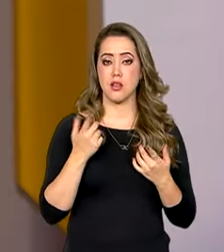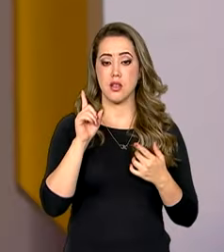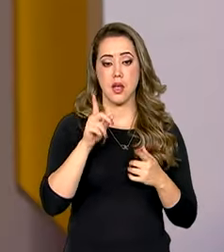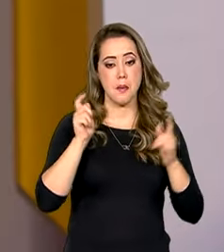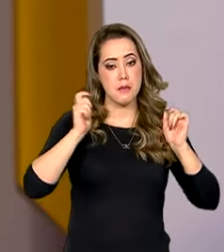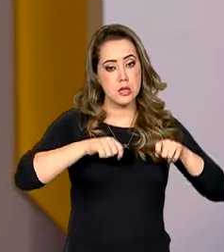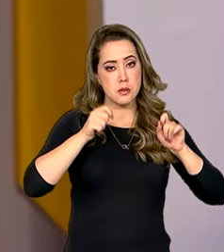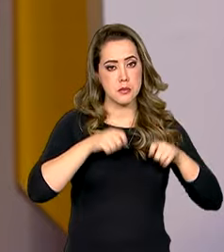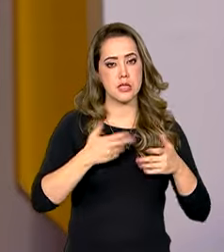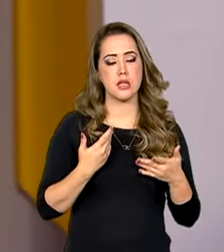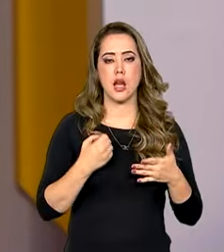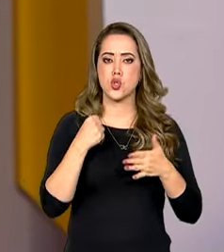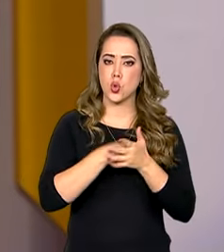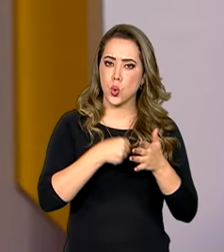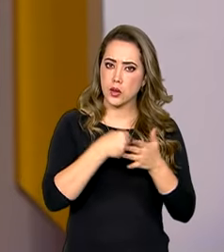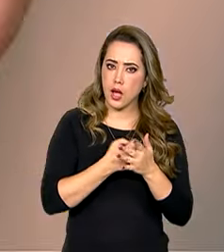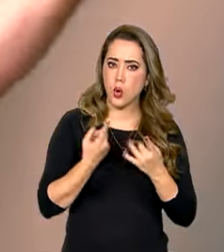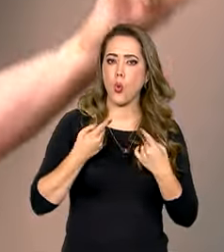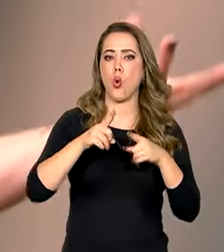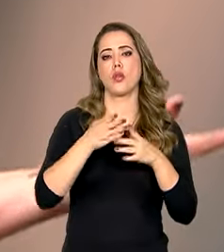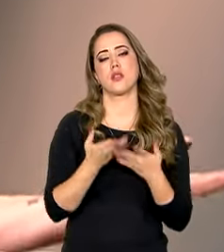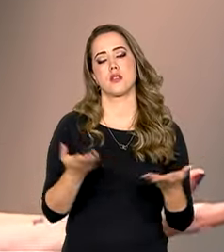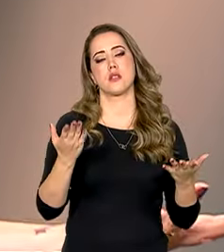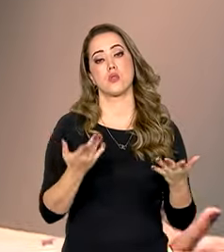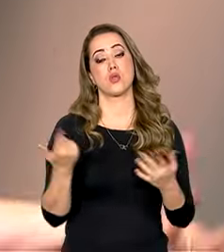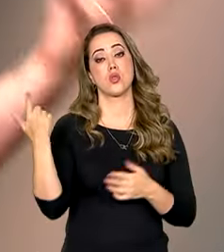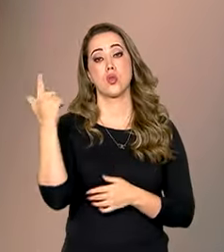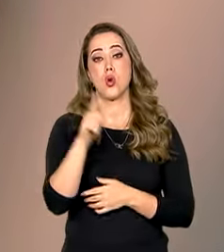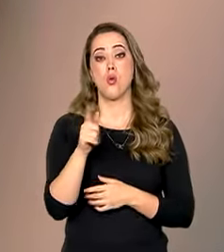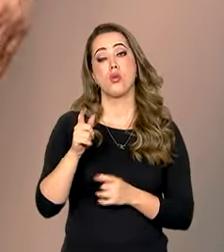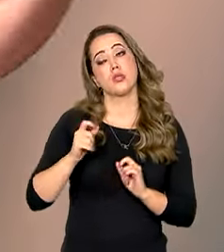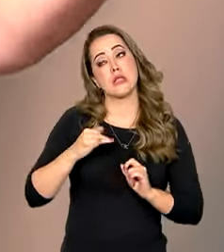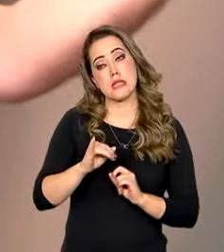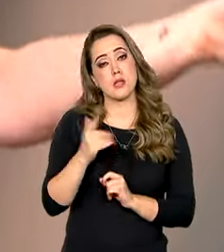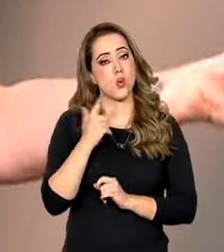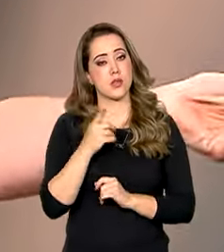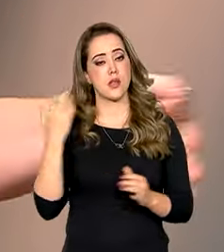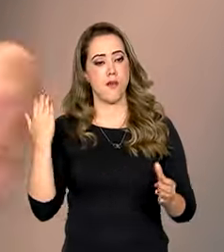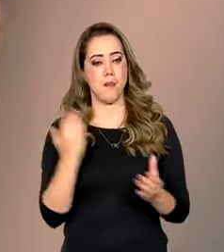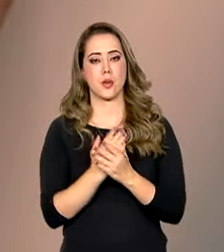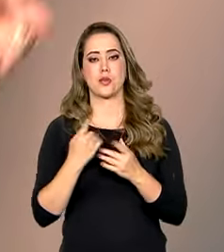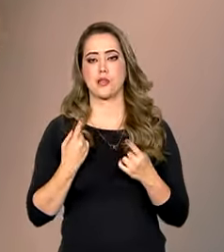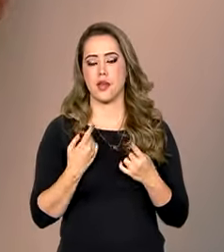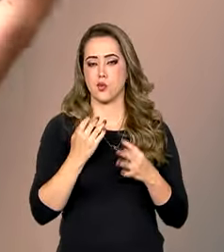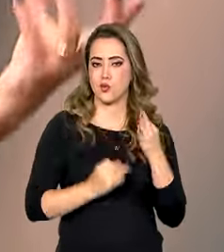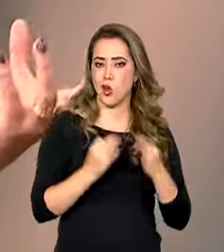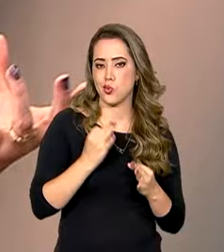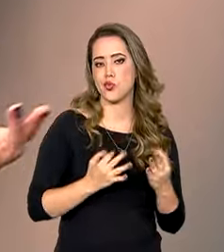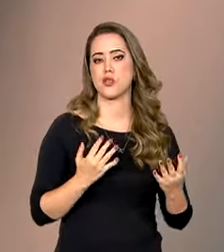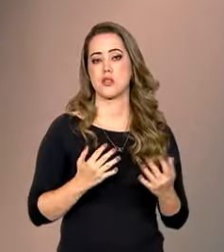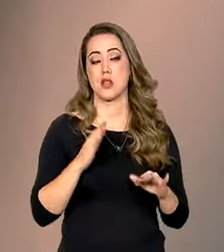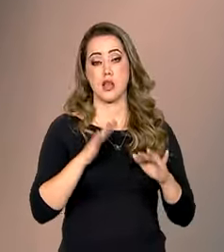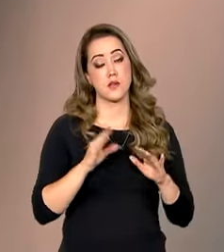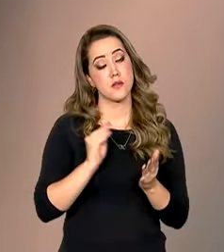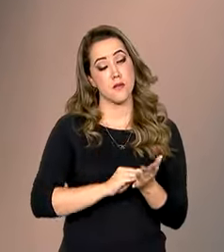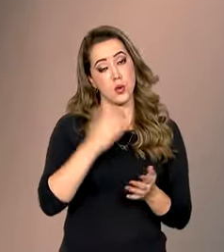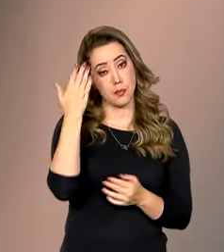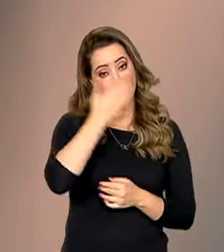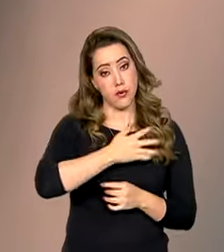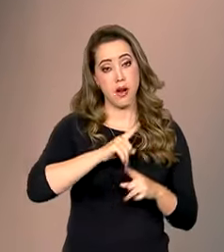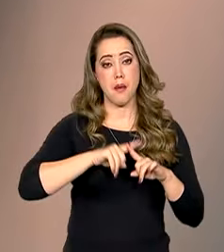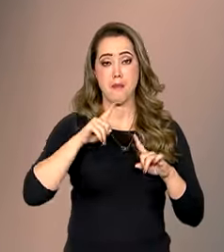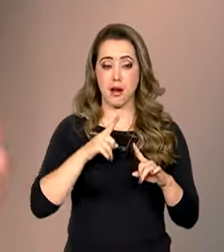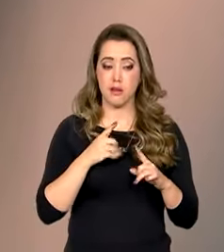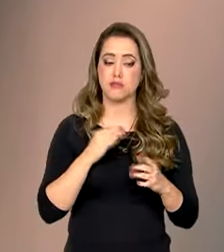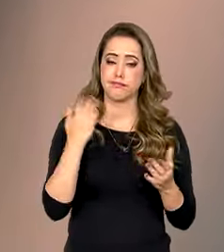essa preconização do ódio e a outra é a forma judicial que nem sempre se consegue comprovar. Então, a